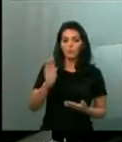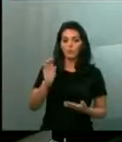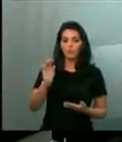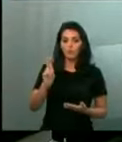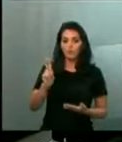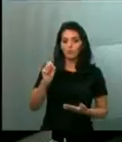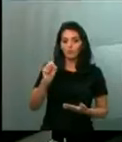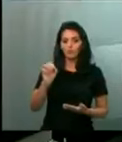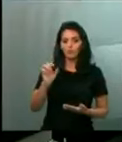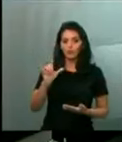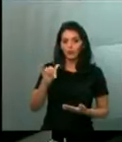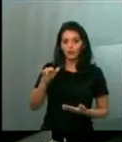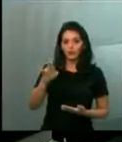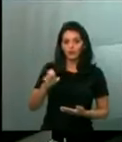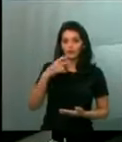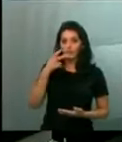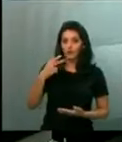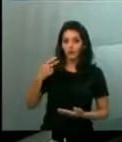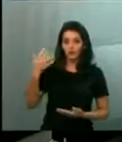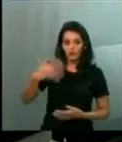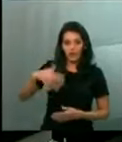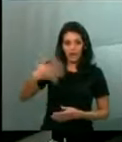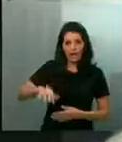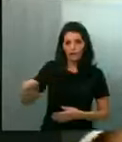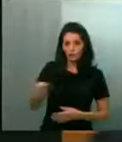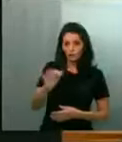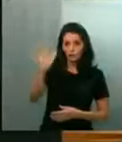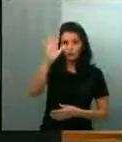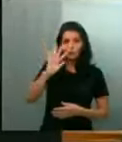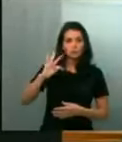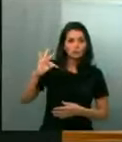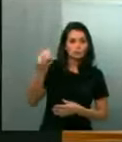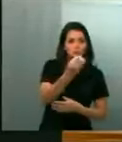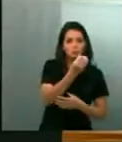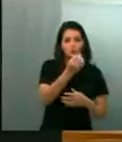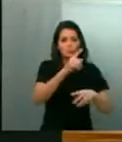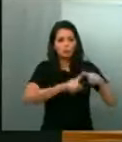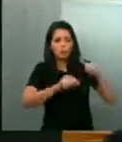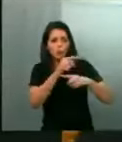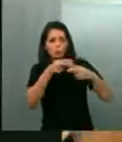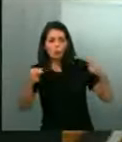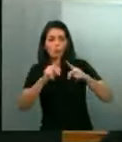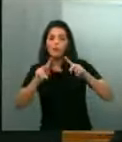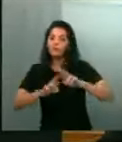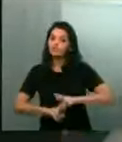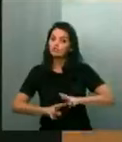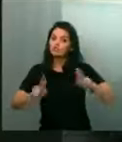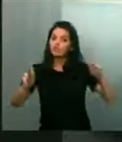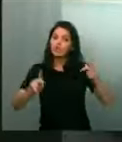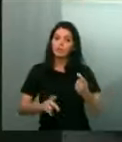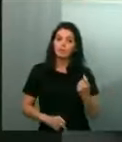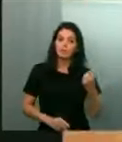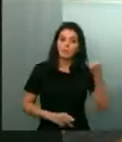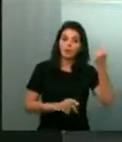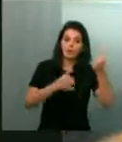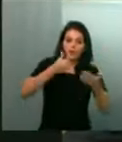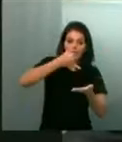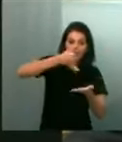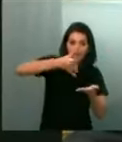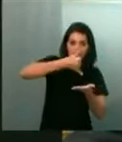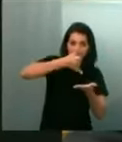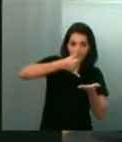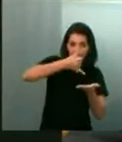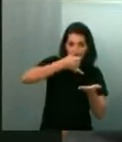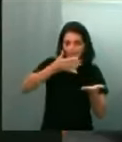diz que tudo está subindo, e é verdade, só que tem uma diferença. O aumento de preço do azeite, do